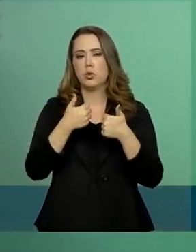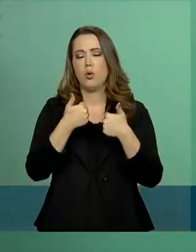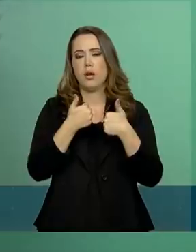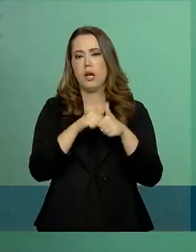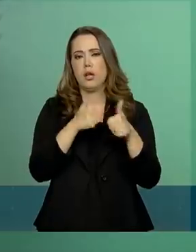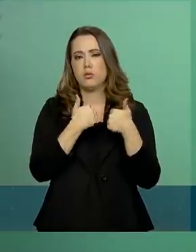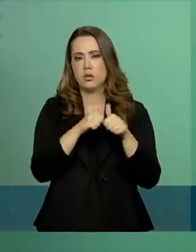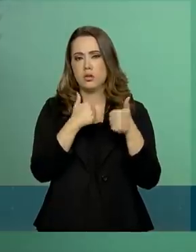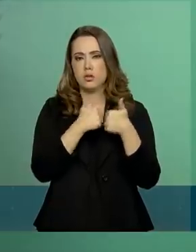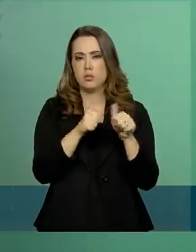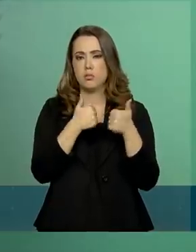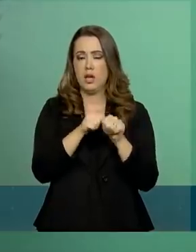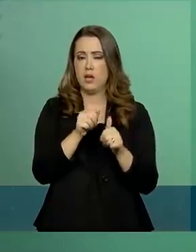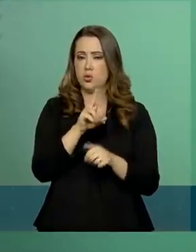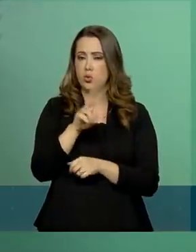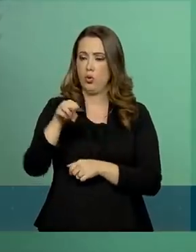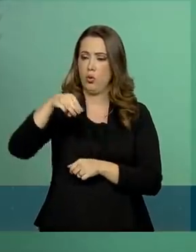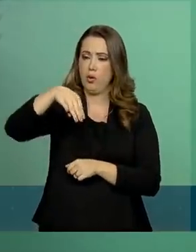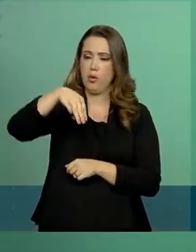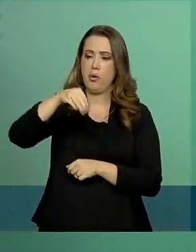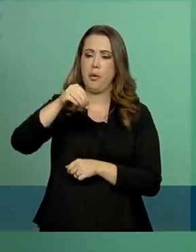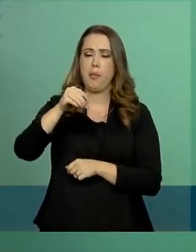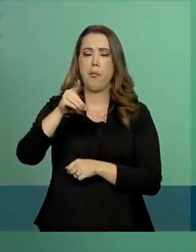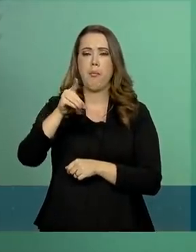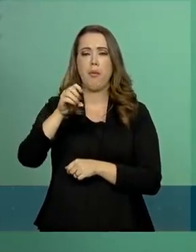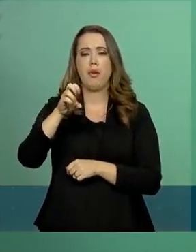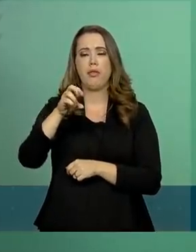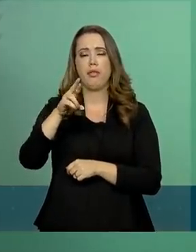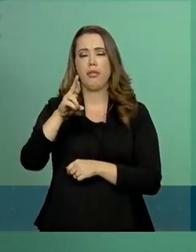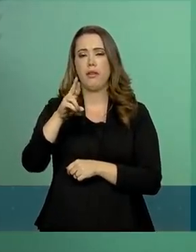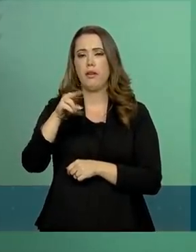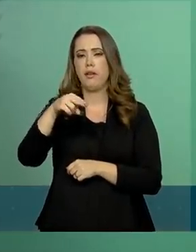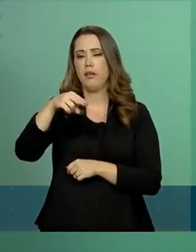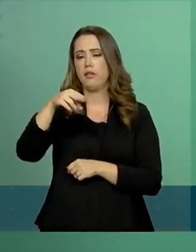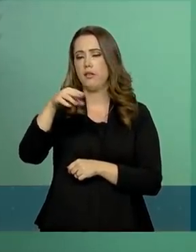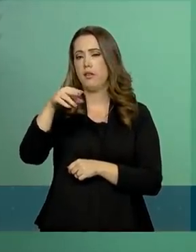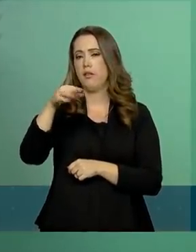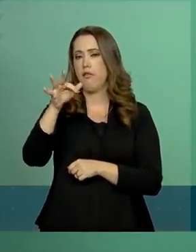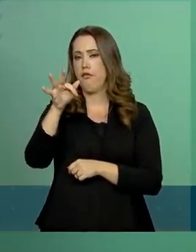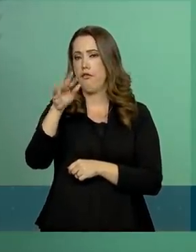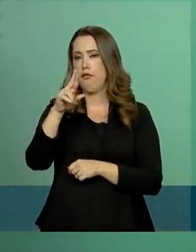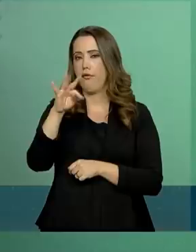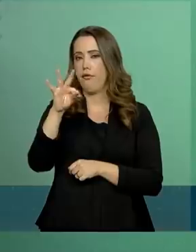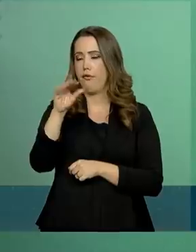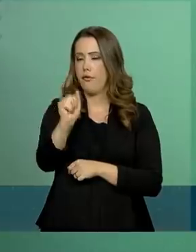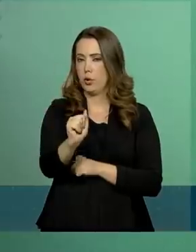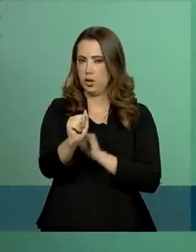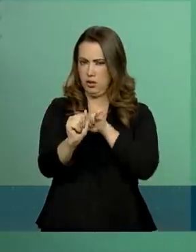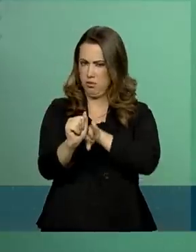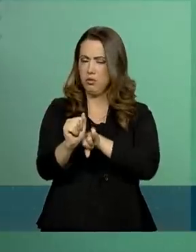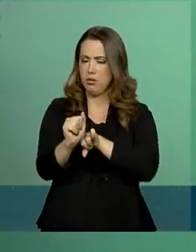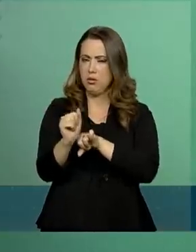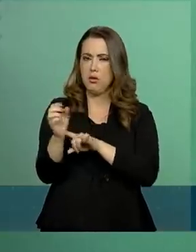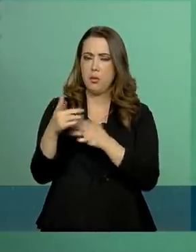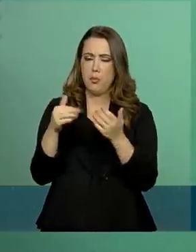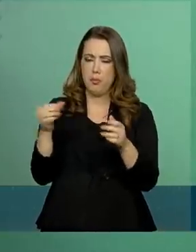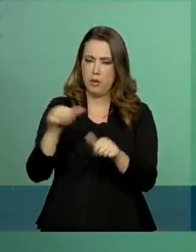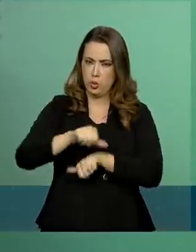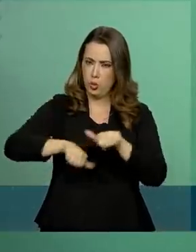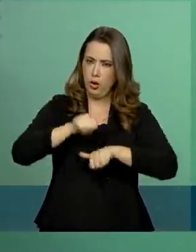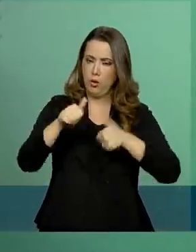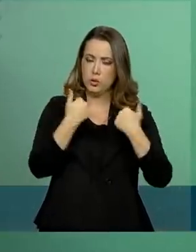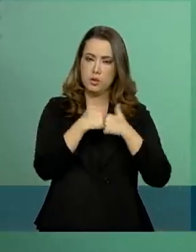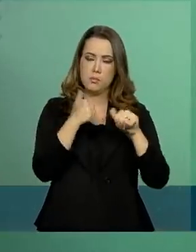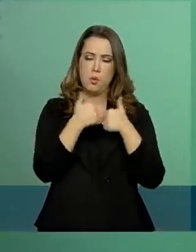o chamado Modern Frota, no atual Plano Safra 2018-2019, e destacou a